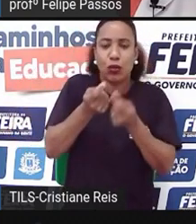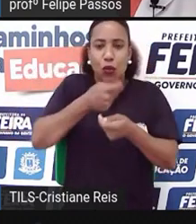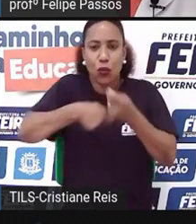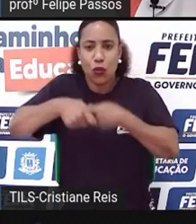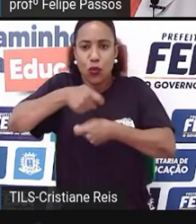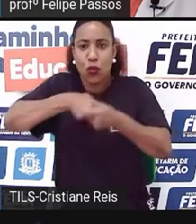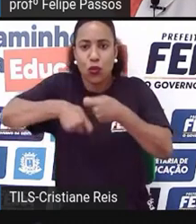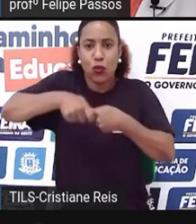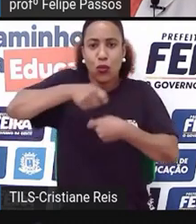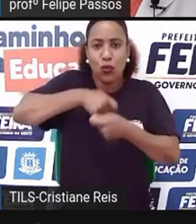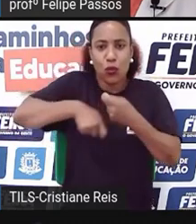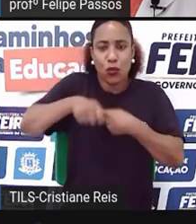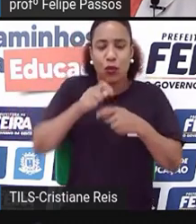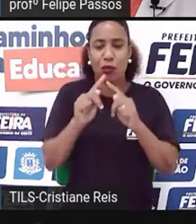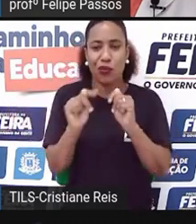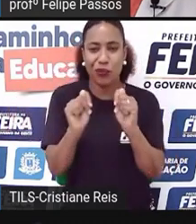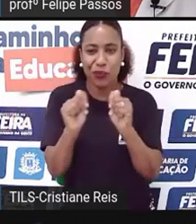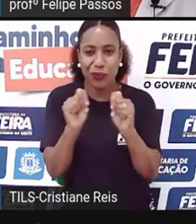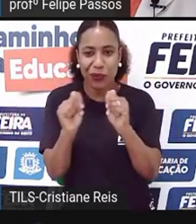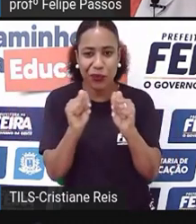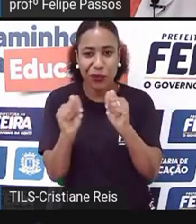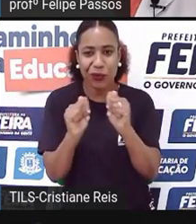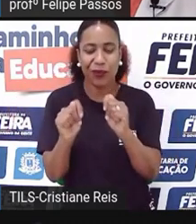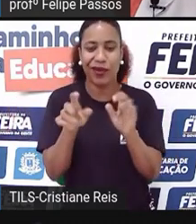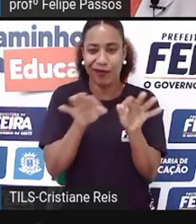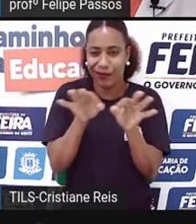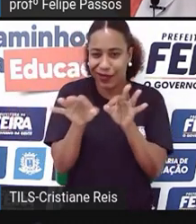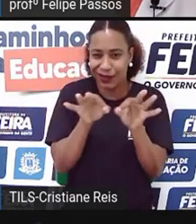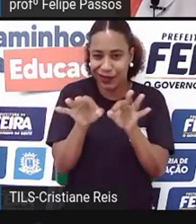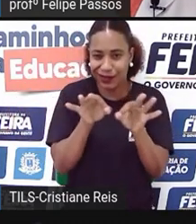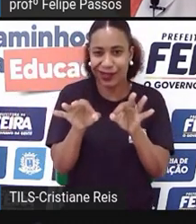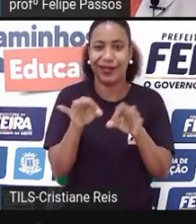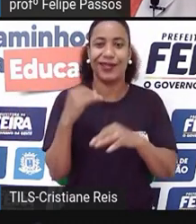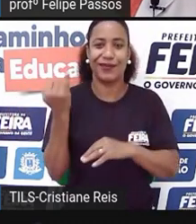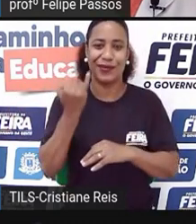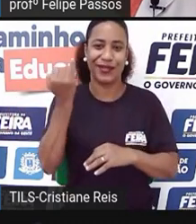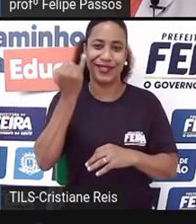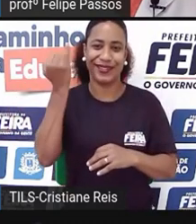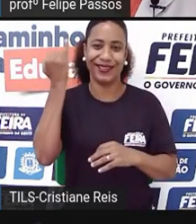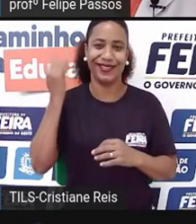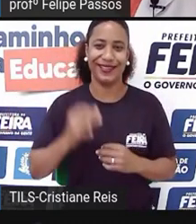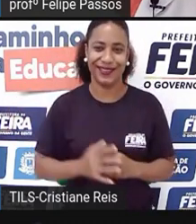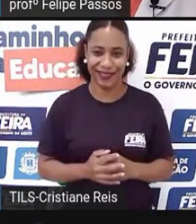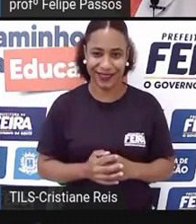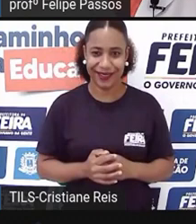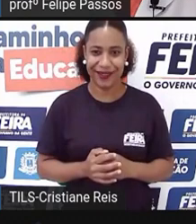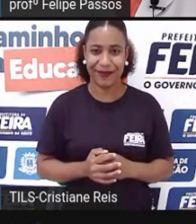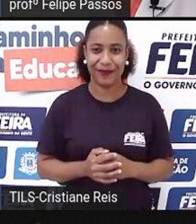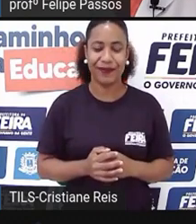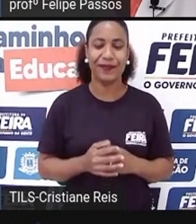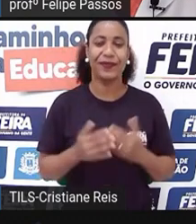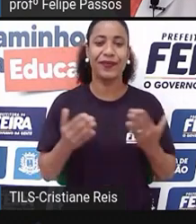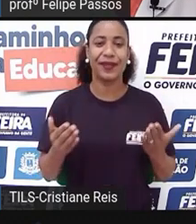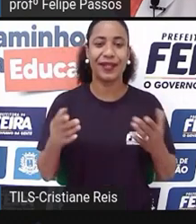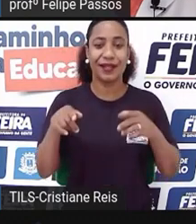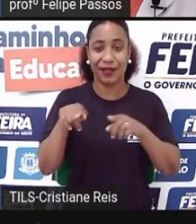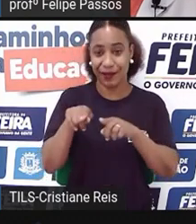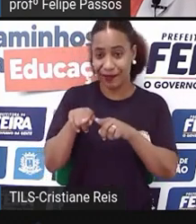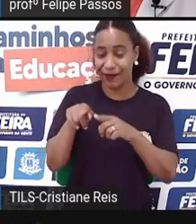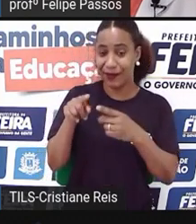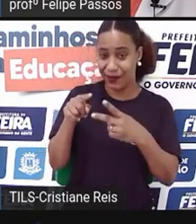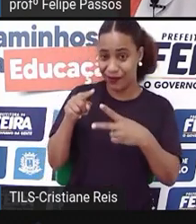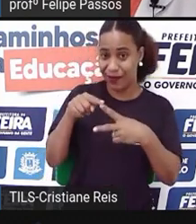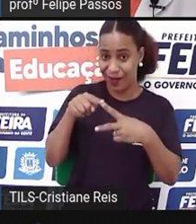melhorando a capacidade do planejamento. Então, nós temos o papel importante da família,